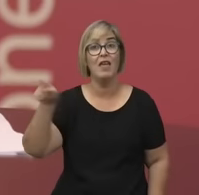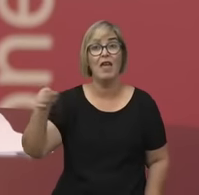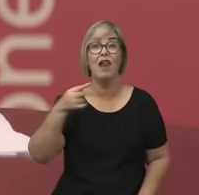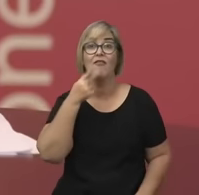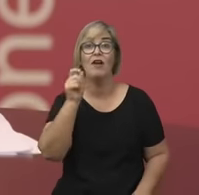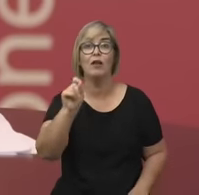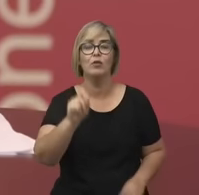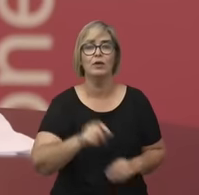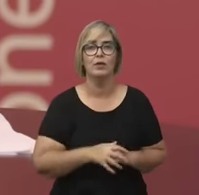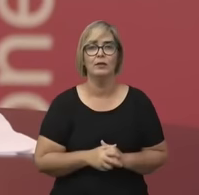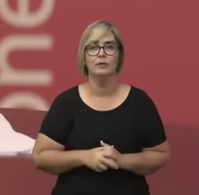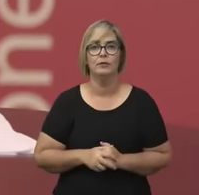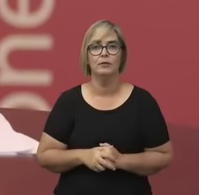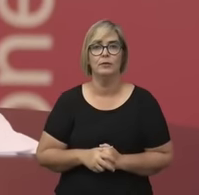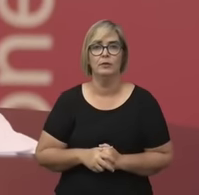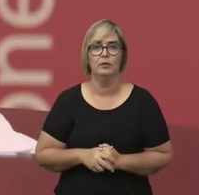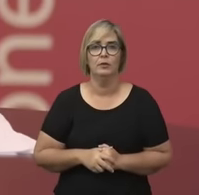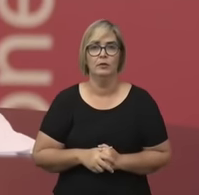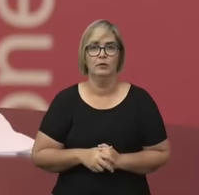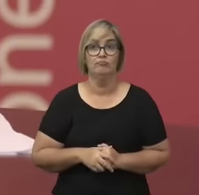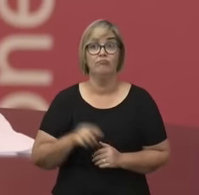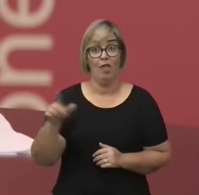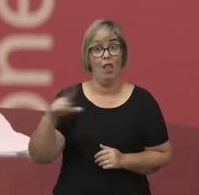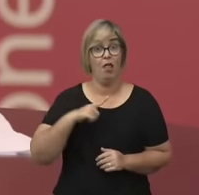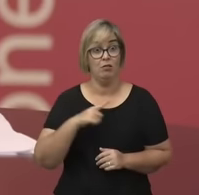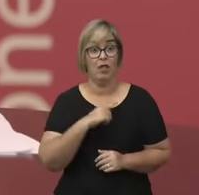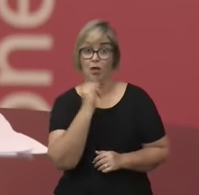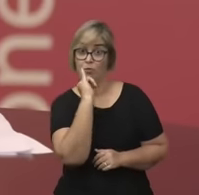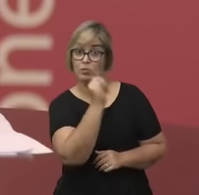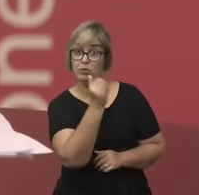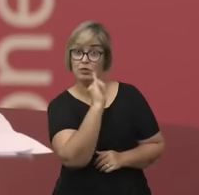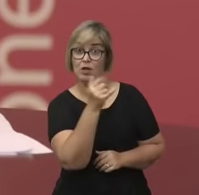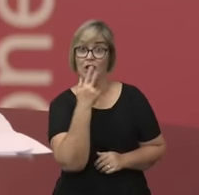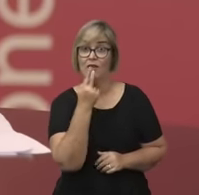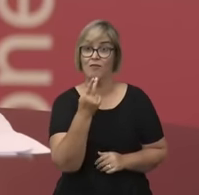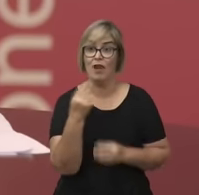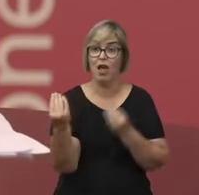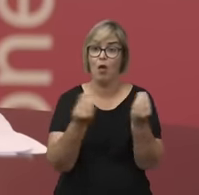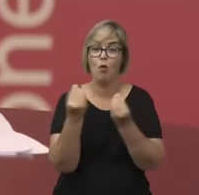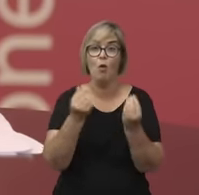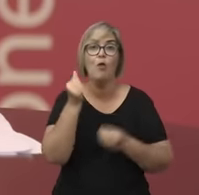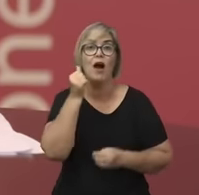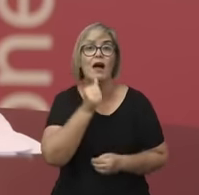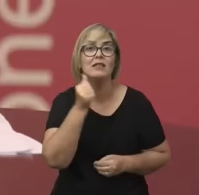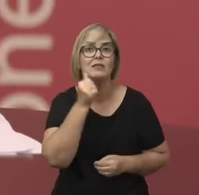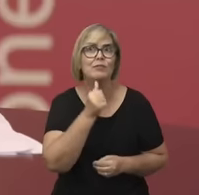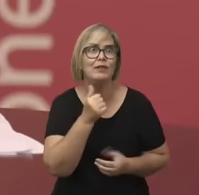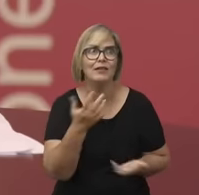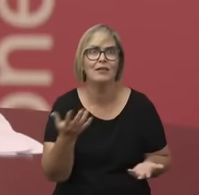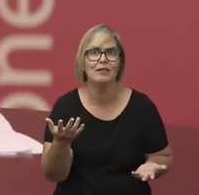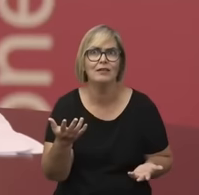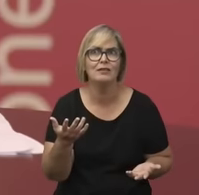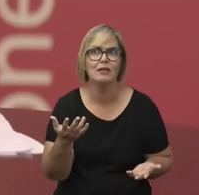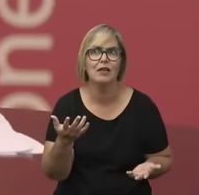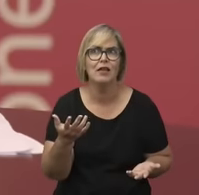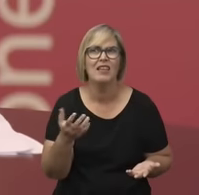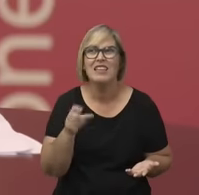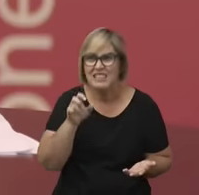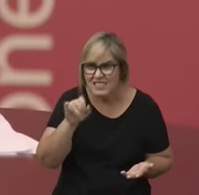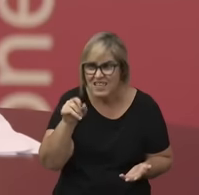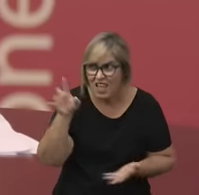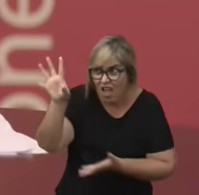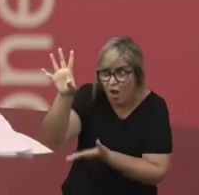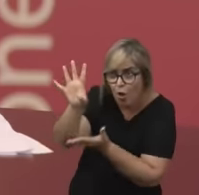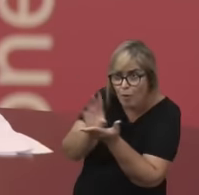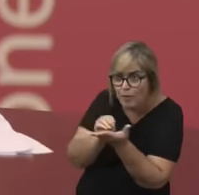argumentou, construiu uma narrativa sobre a educação das meninas de modo tal que daqui a pouco elas vão querer ser doutoras nas universidades.